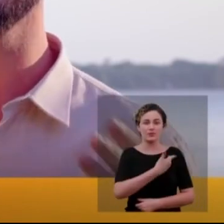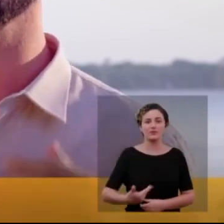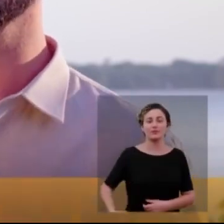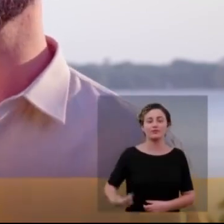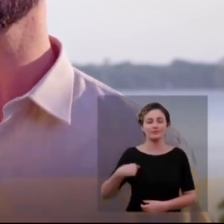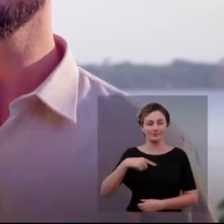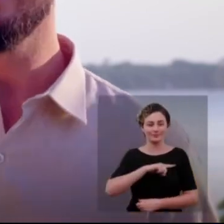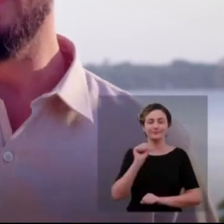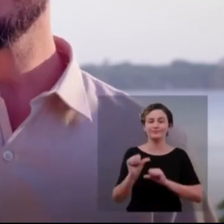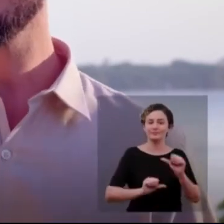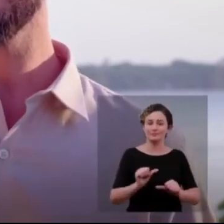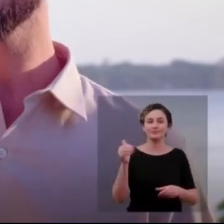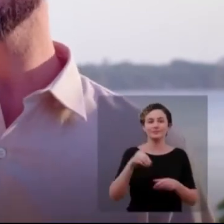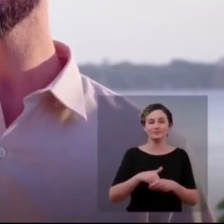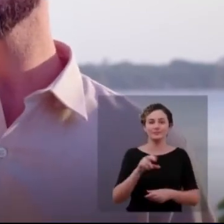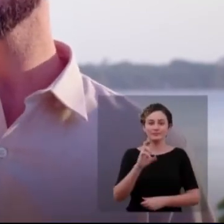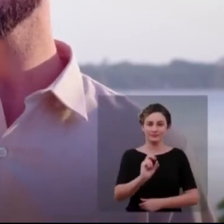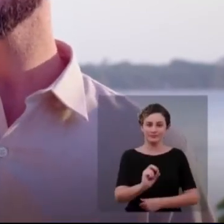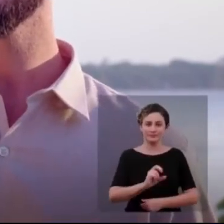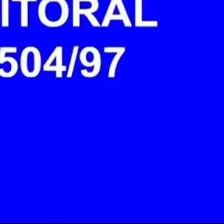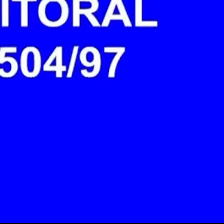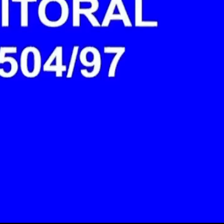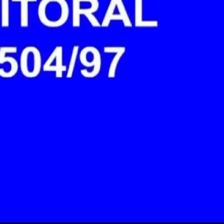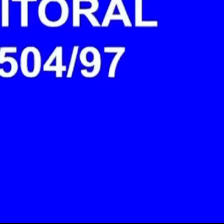seremos a mudança. Vote 50! Comenta! Comenta!